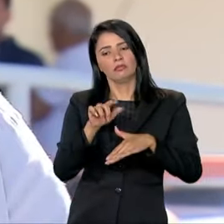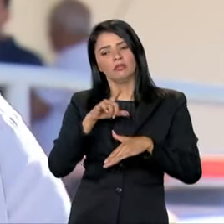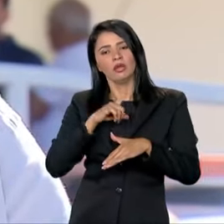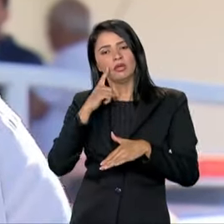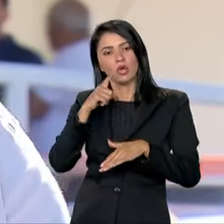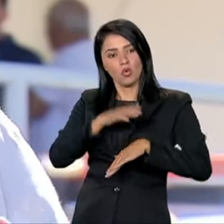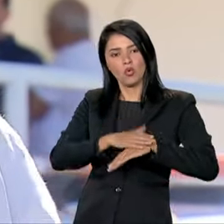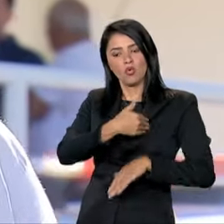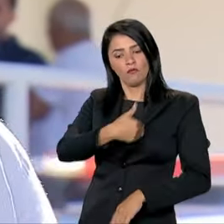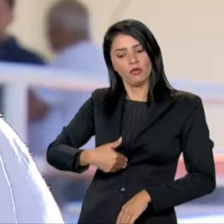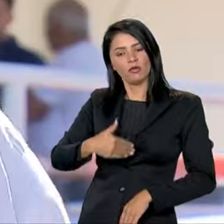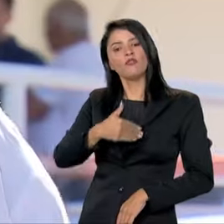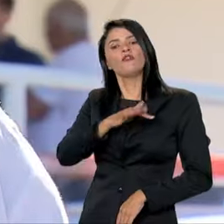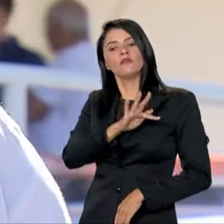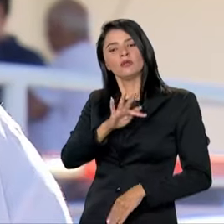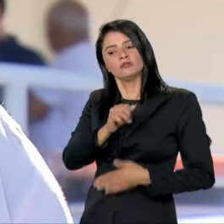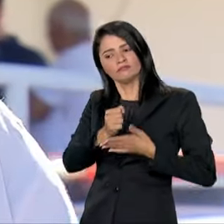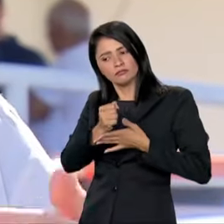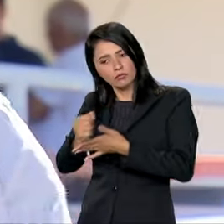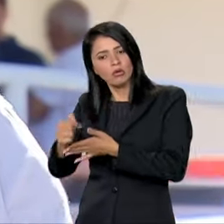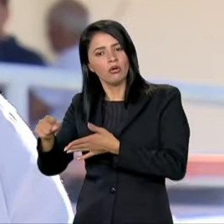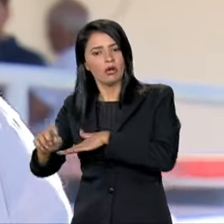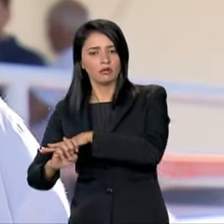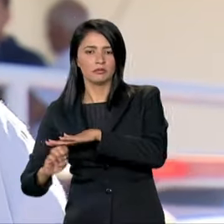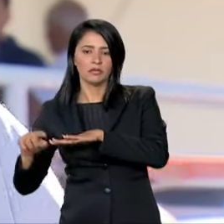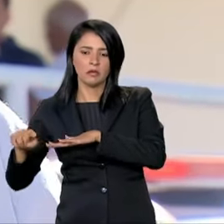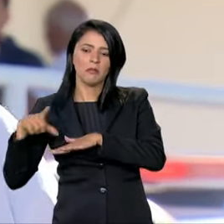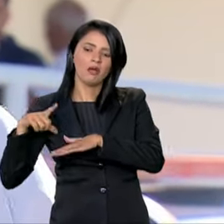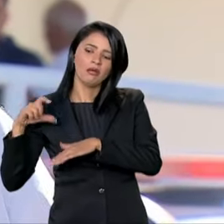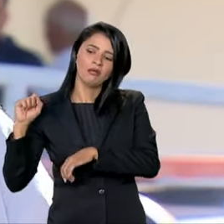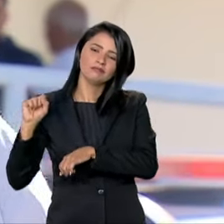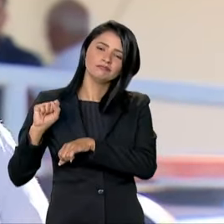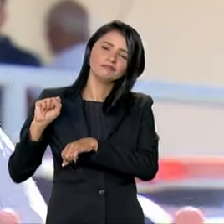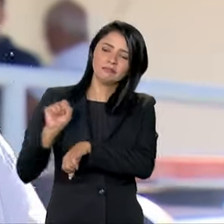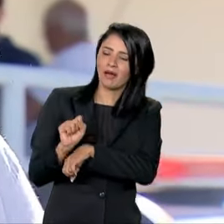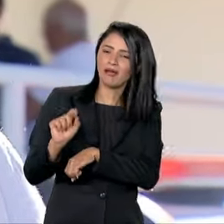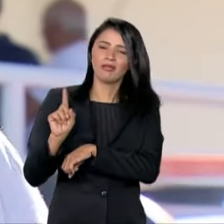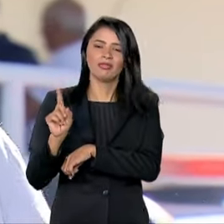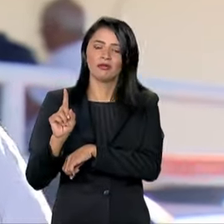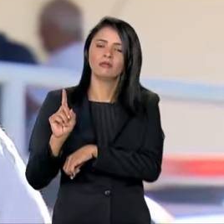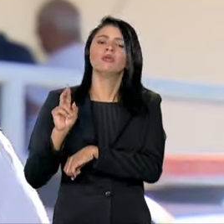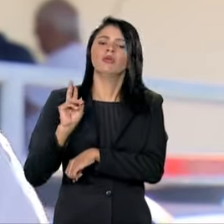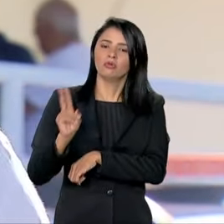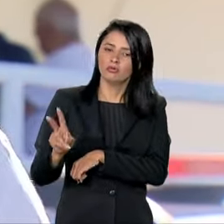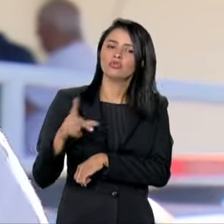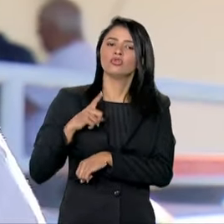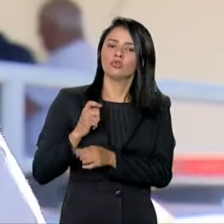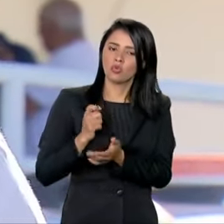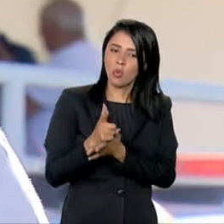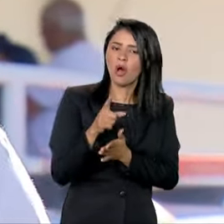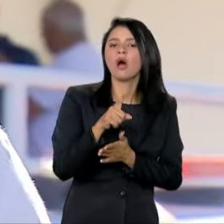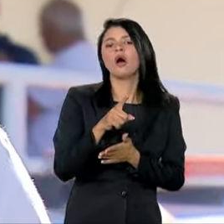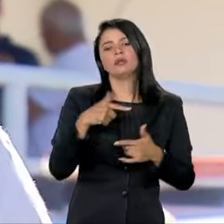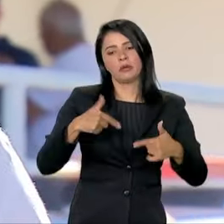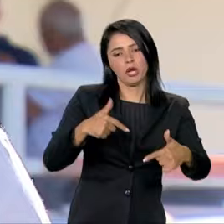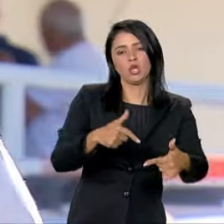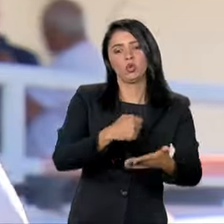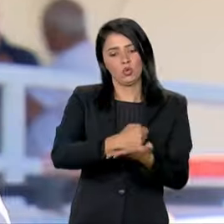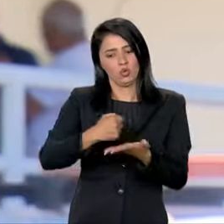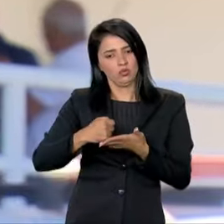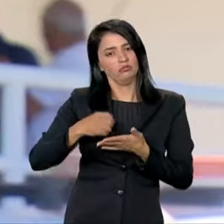por parte do governo federal, o apoio para não romper o vínculo, manter os trabalhadores e, juntos, a gente possa